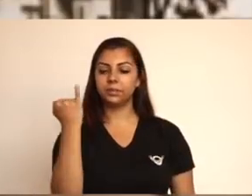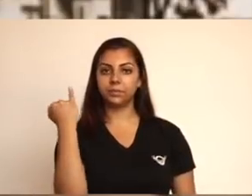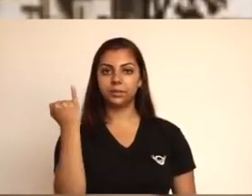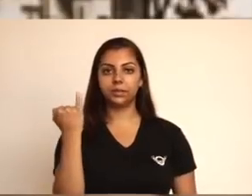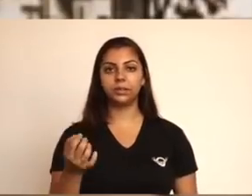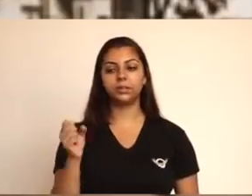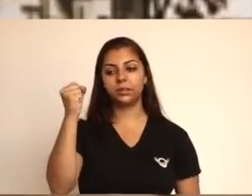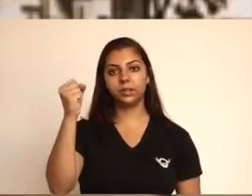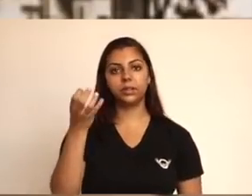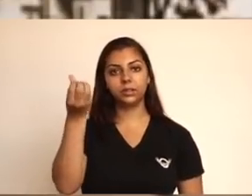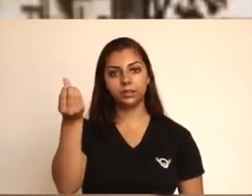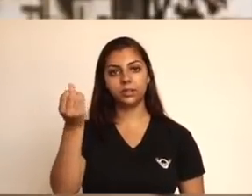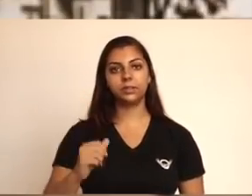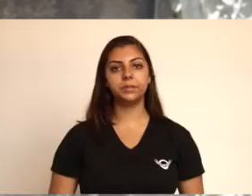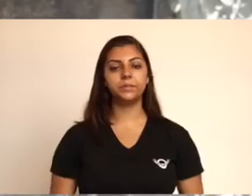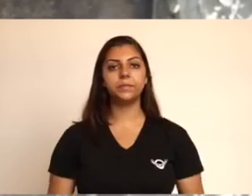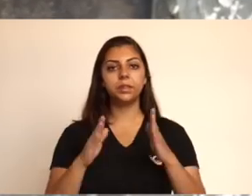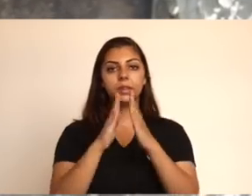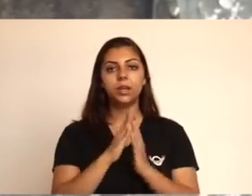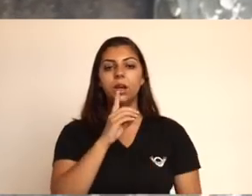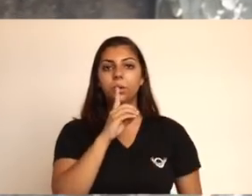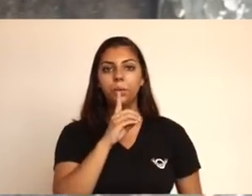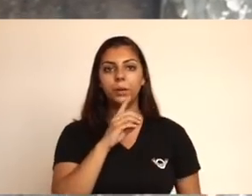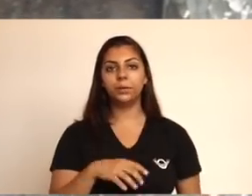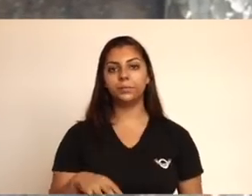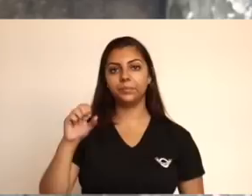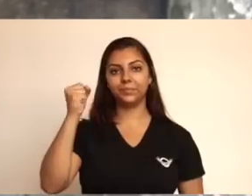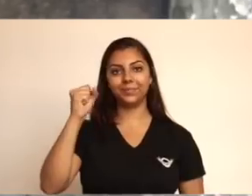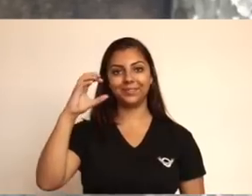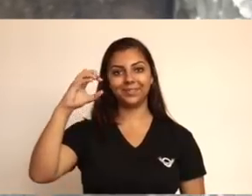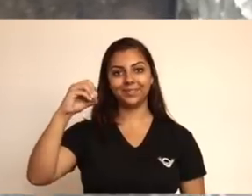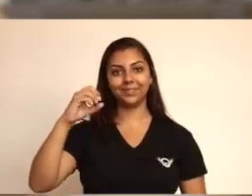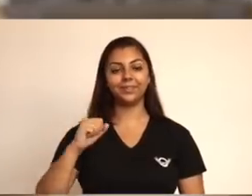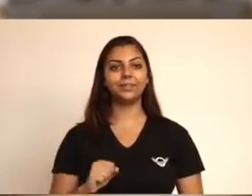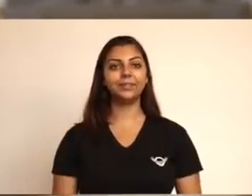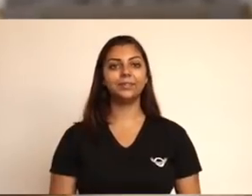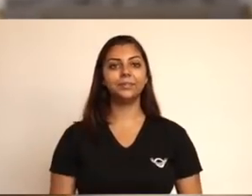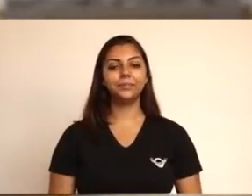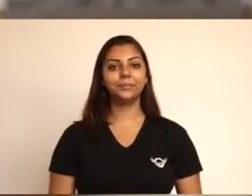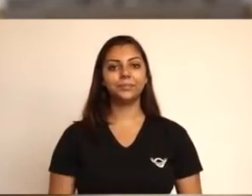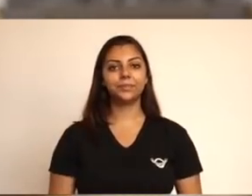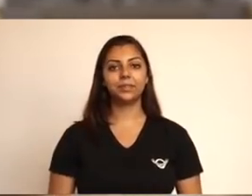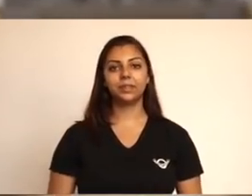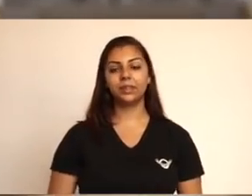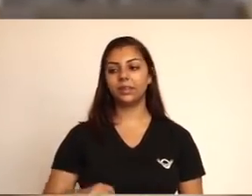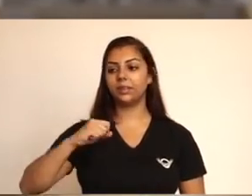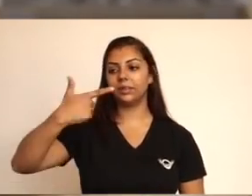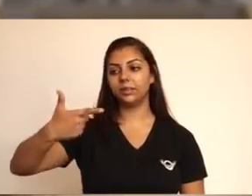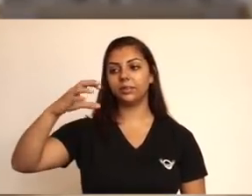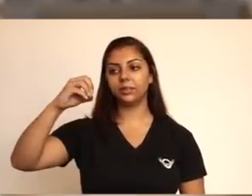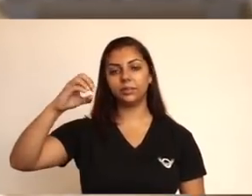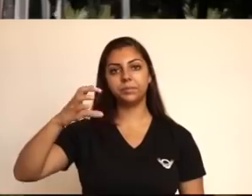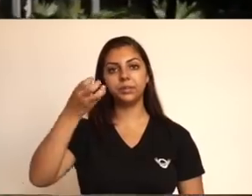Em 1951, o prefeito da época remove os muros fronteiriços e dá nome a esta praça de